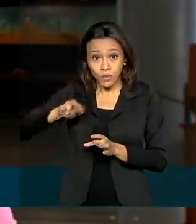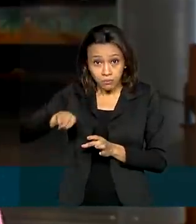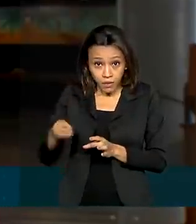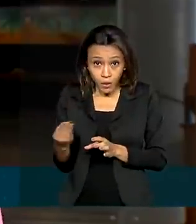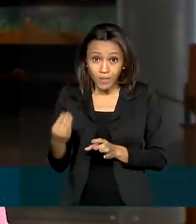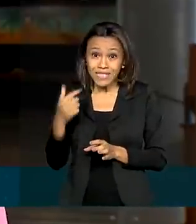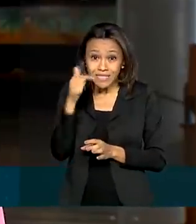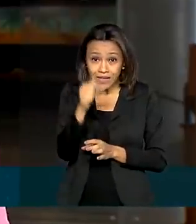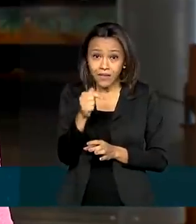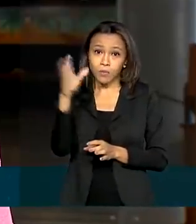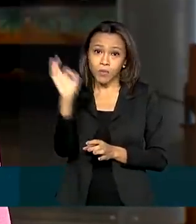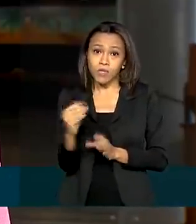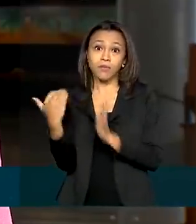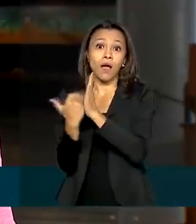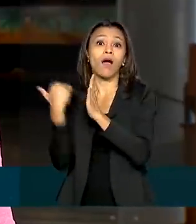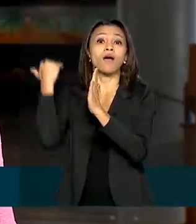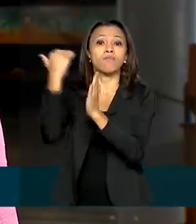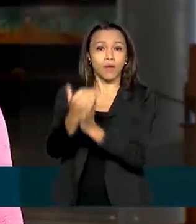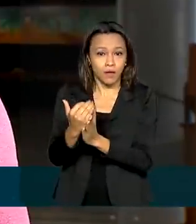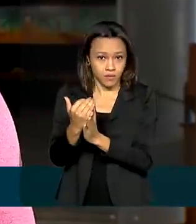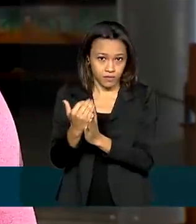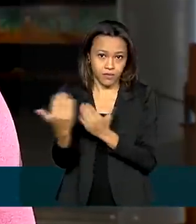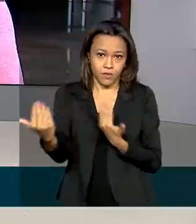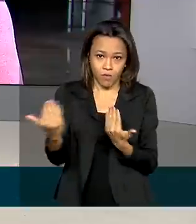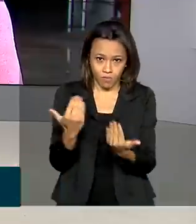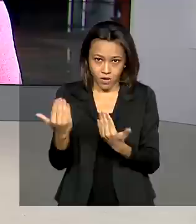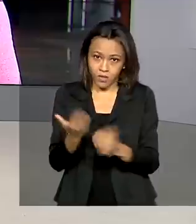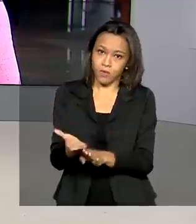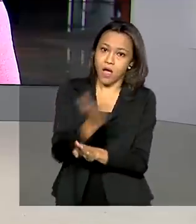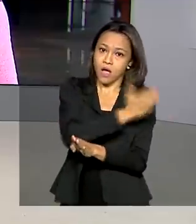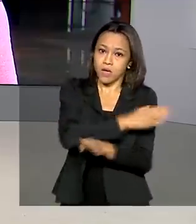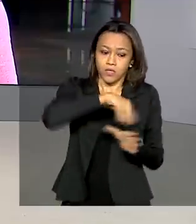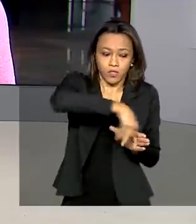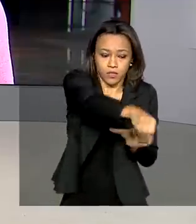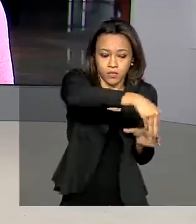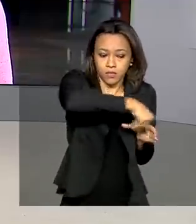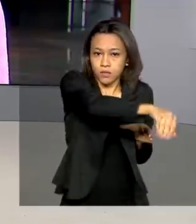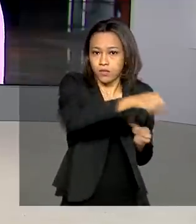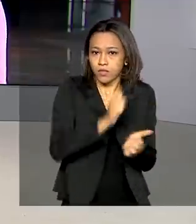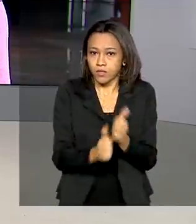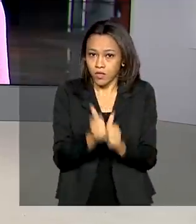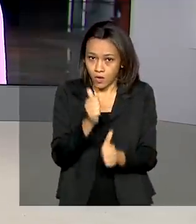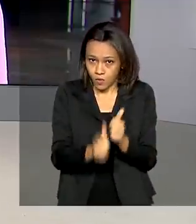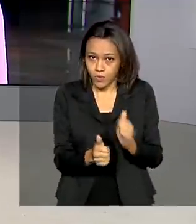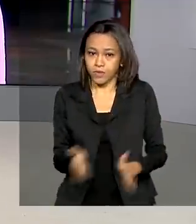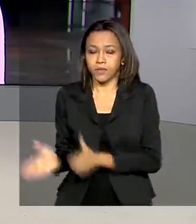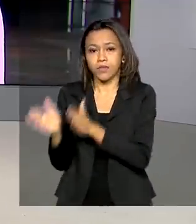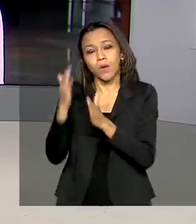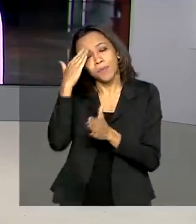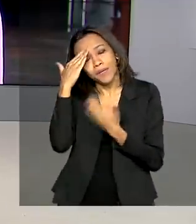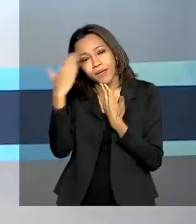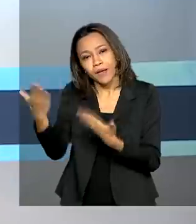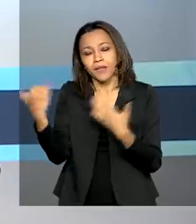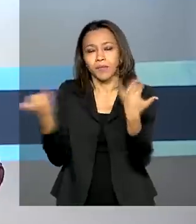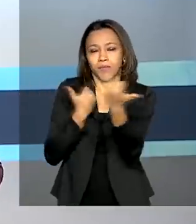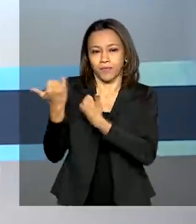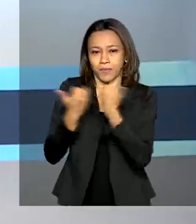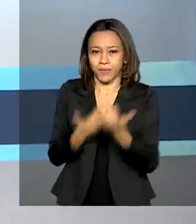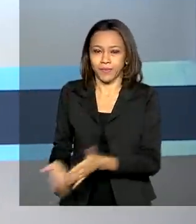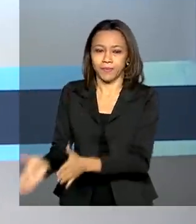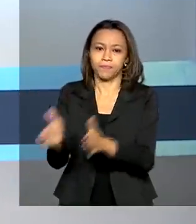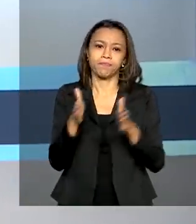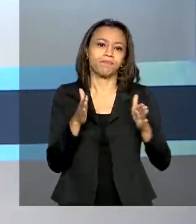% a mais que a colheita anterior. Renata, volto com você. Muito obrigada pelas informações, Selma, direto do Palácio do Planalto.